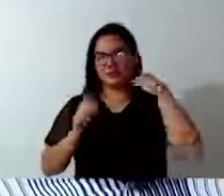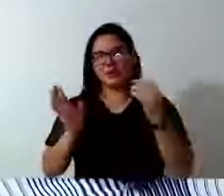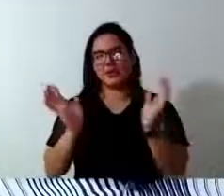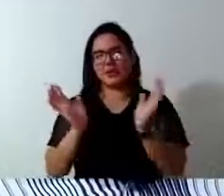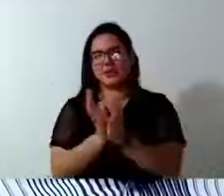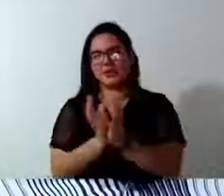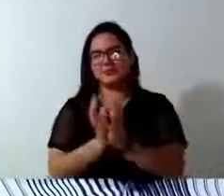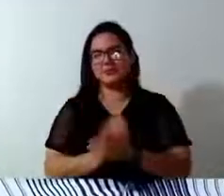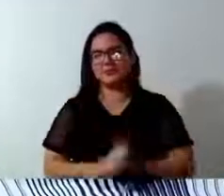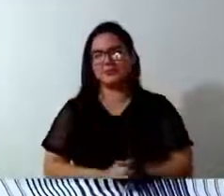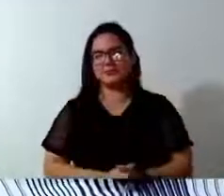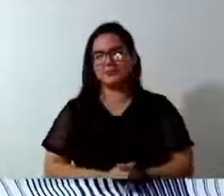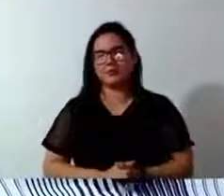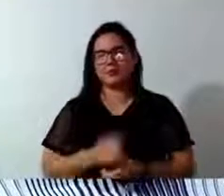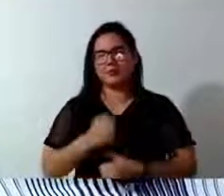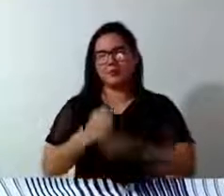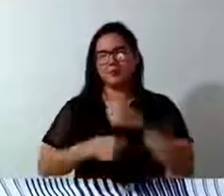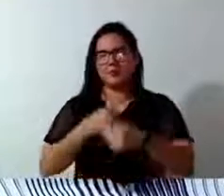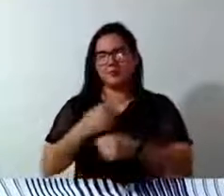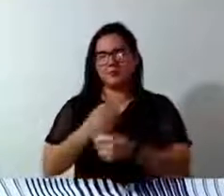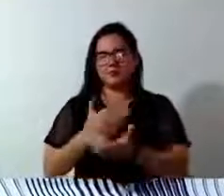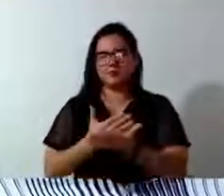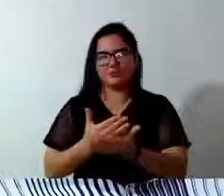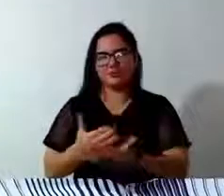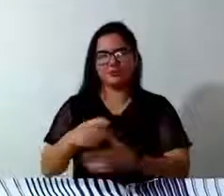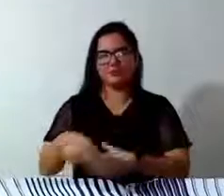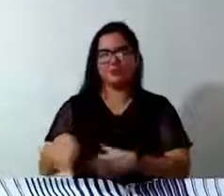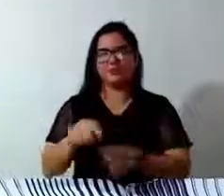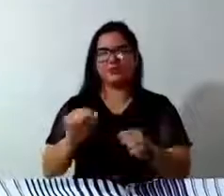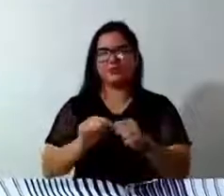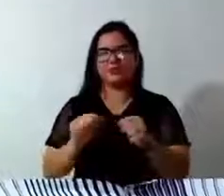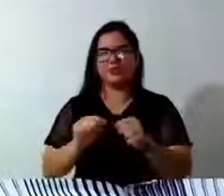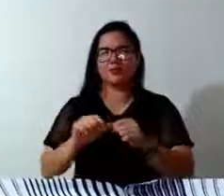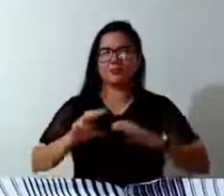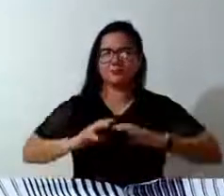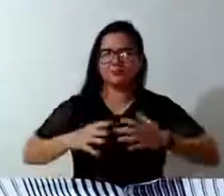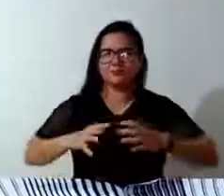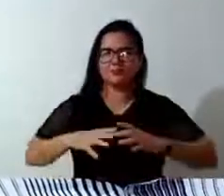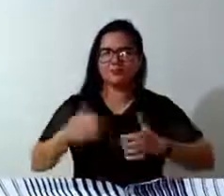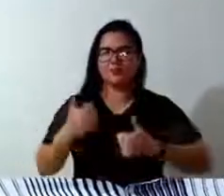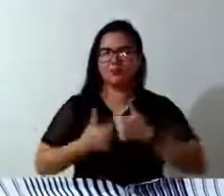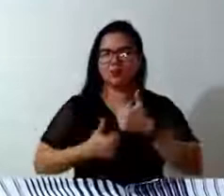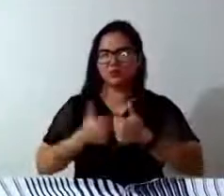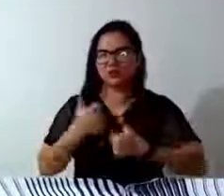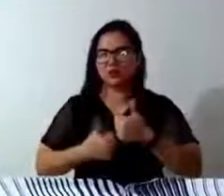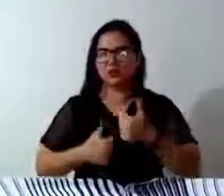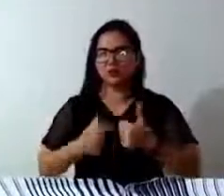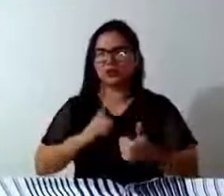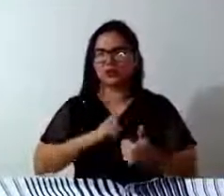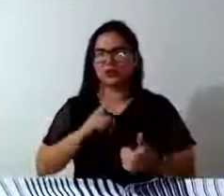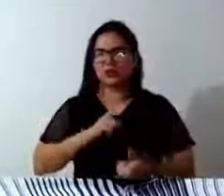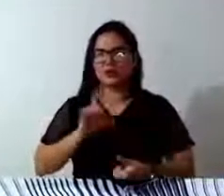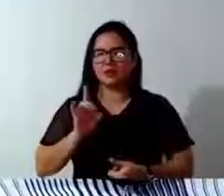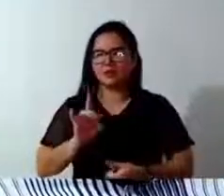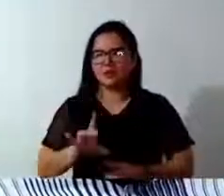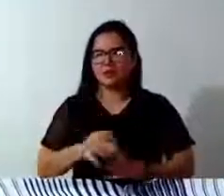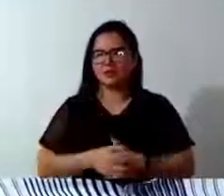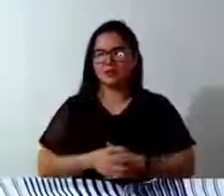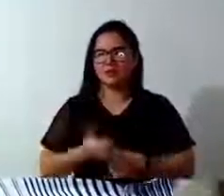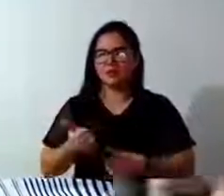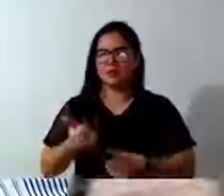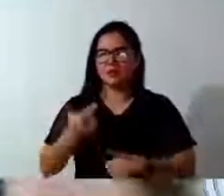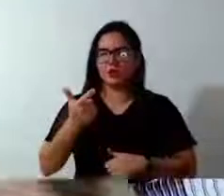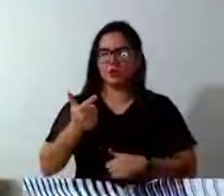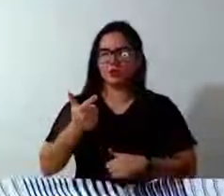primeiro ano, primeiro título, jogaram com muita garra em muitos jogos, eles estavam apenas com os 12 jogadores